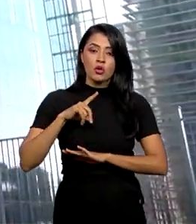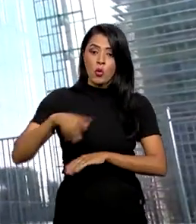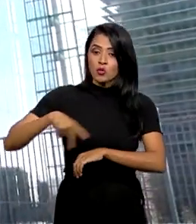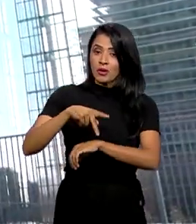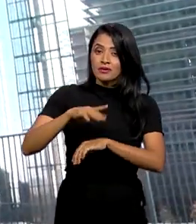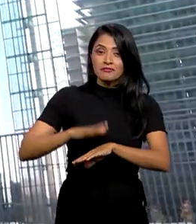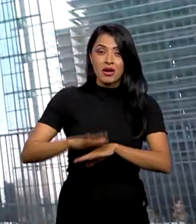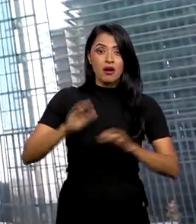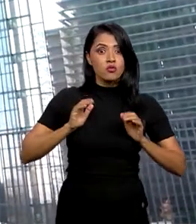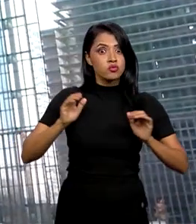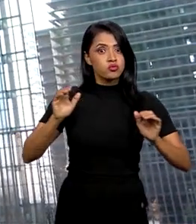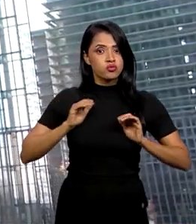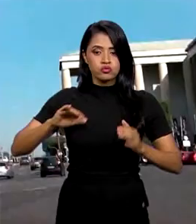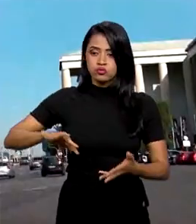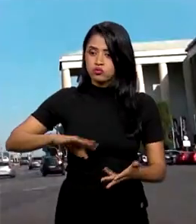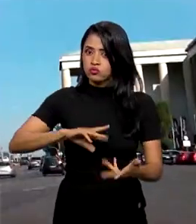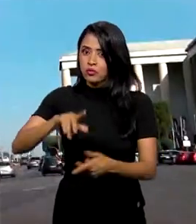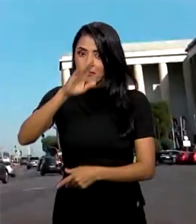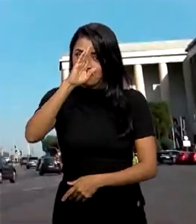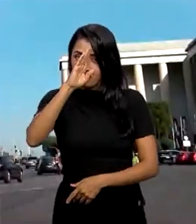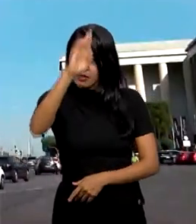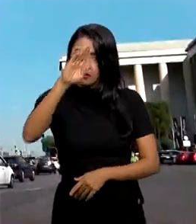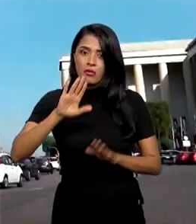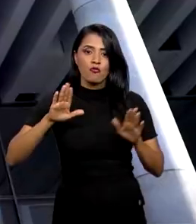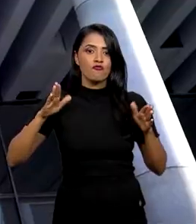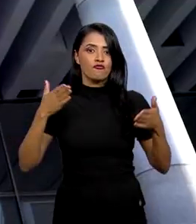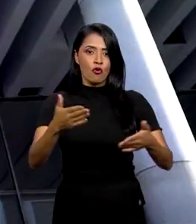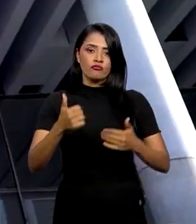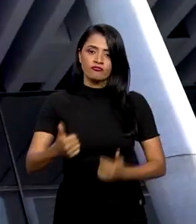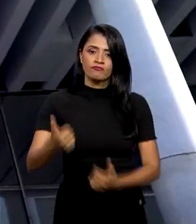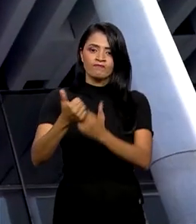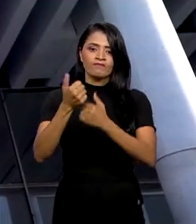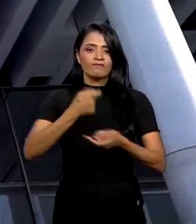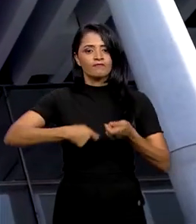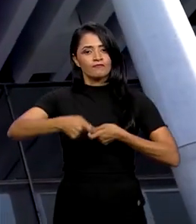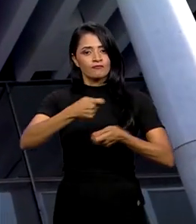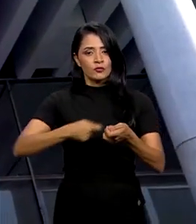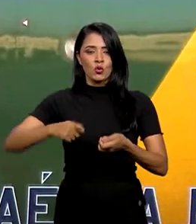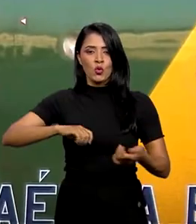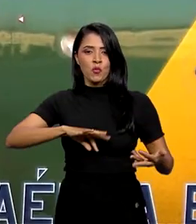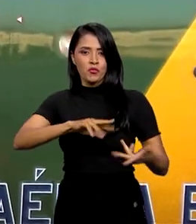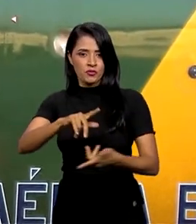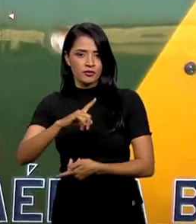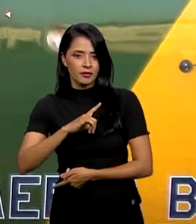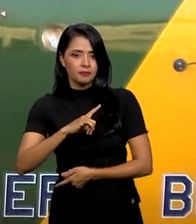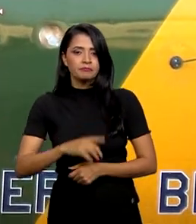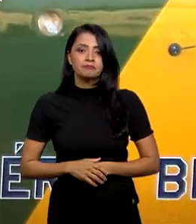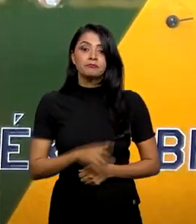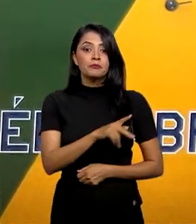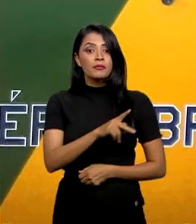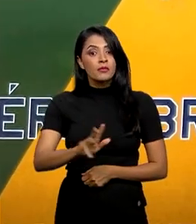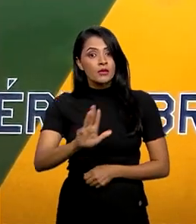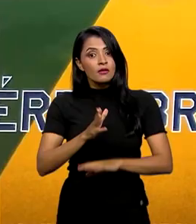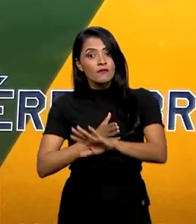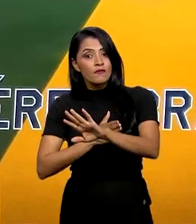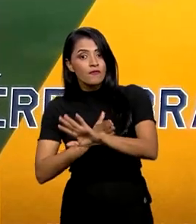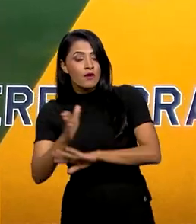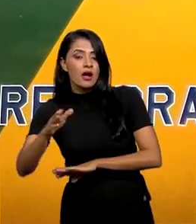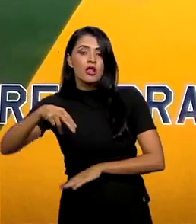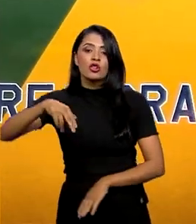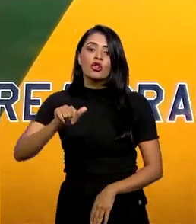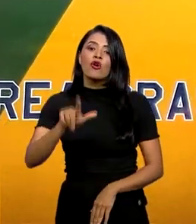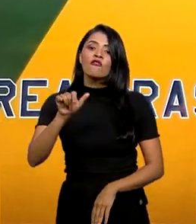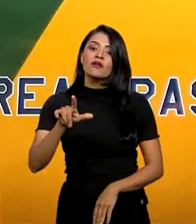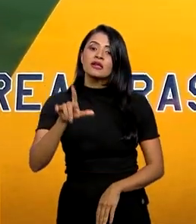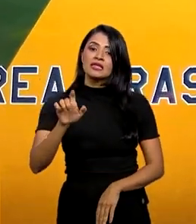mais ricas do planeta, é o principal fórum de cooperação econômico internacional. O presidente Lula embarca para Nova Delhi